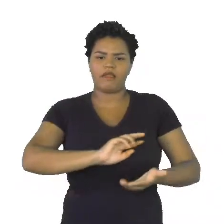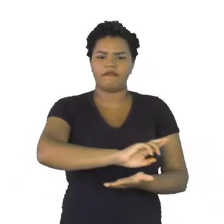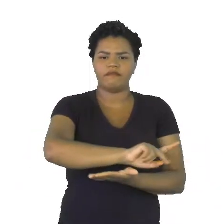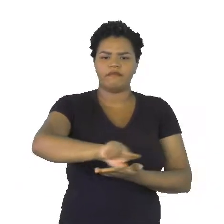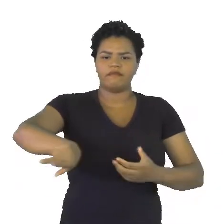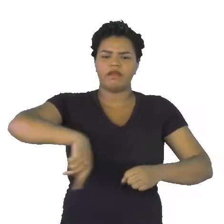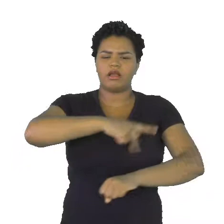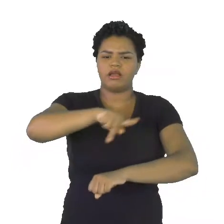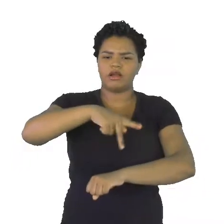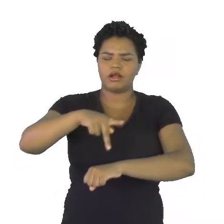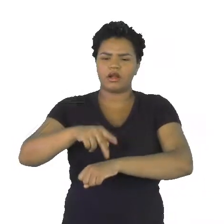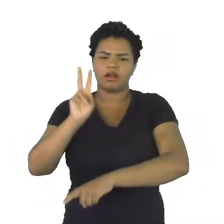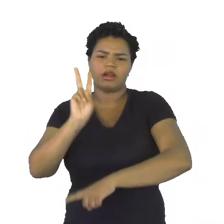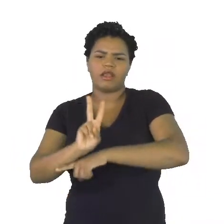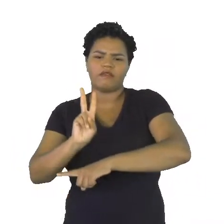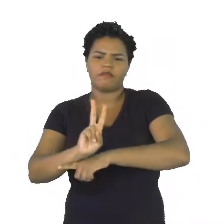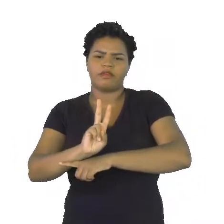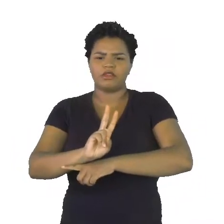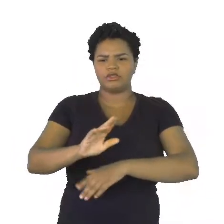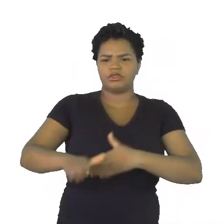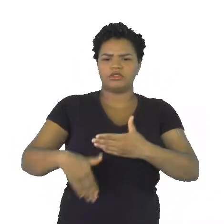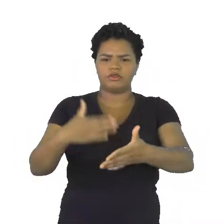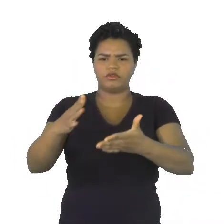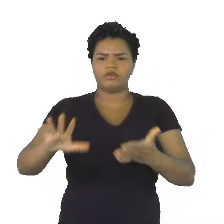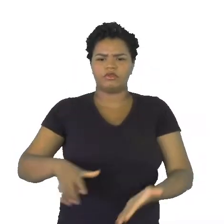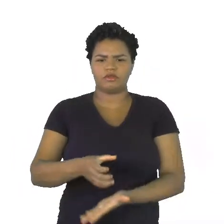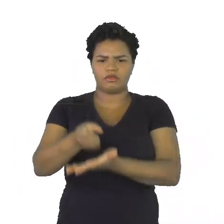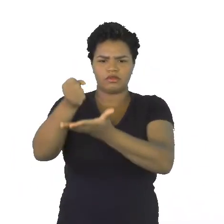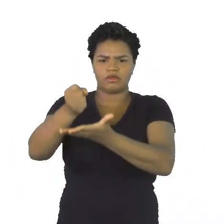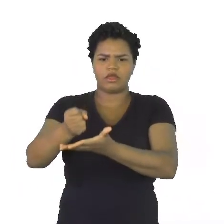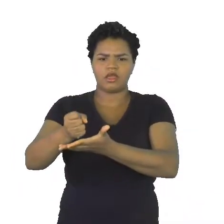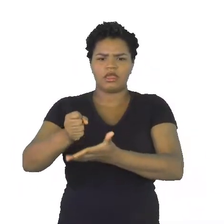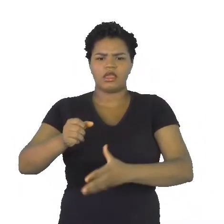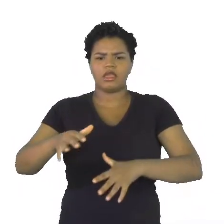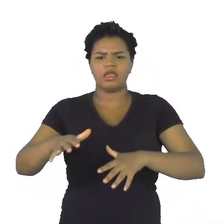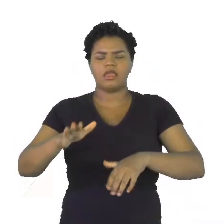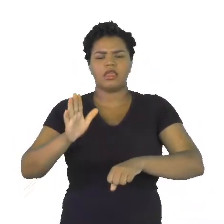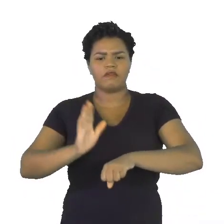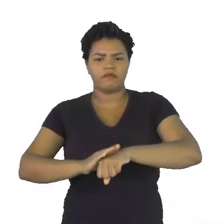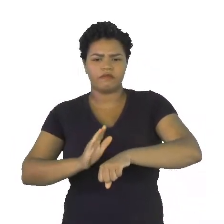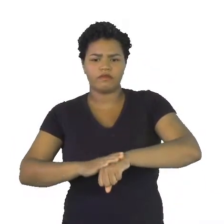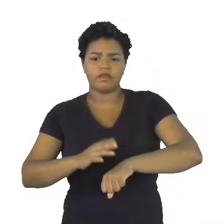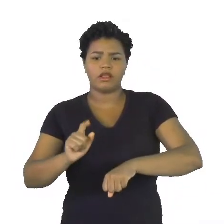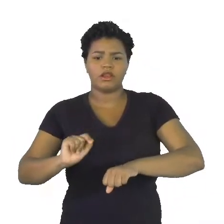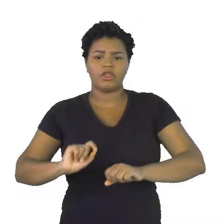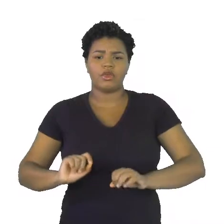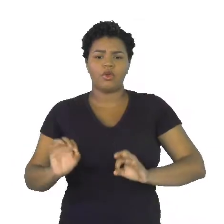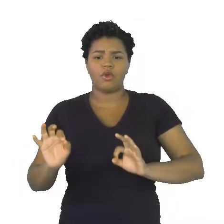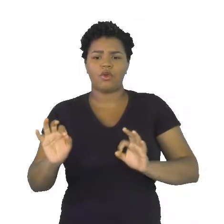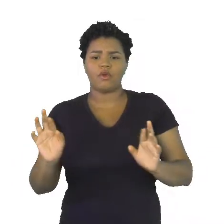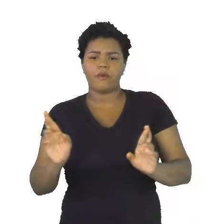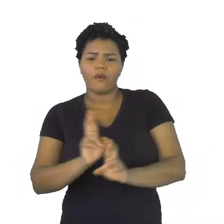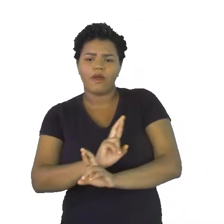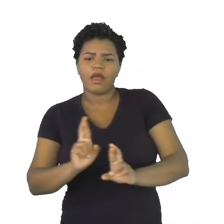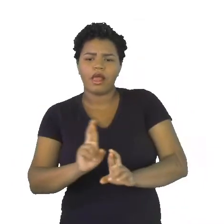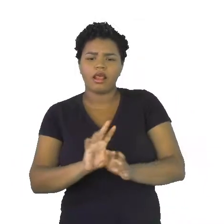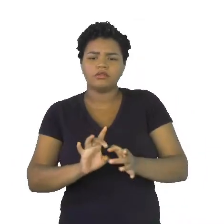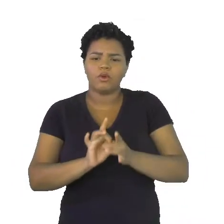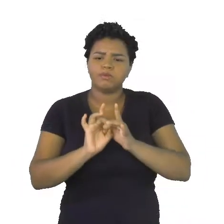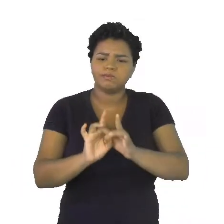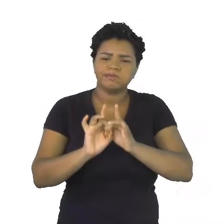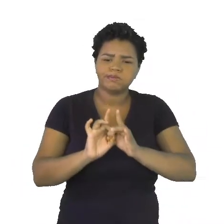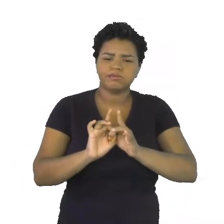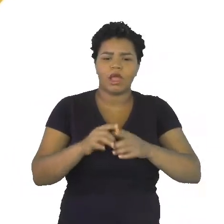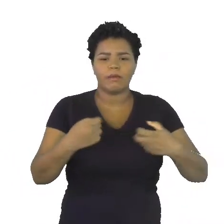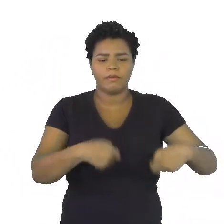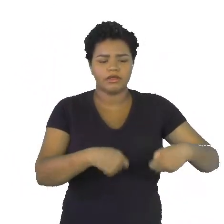desenvolvimento sustentável e ações que harmonizem a necessidade do homem com a necessidade da natureza.